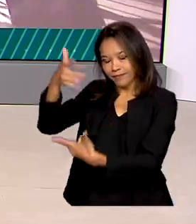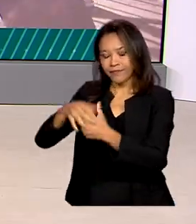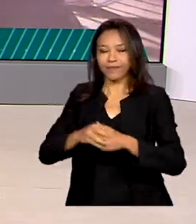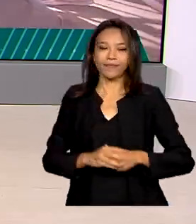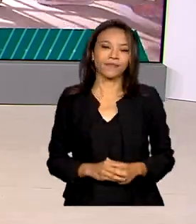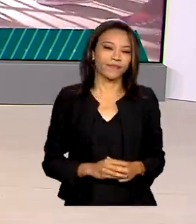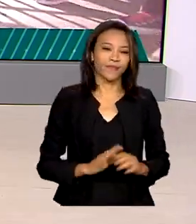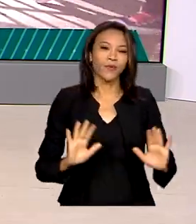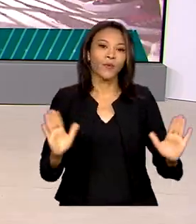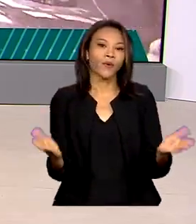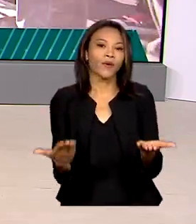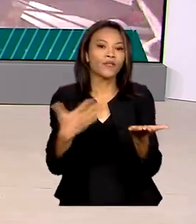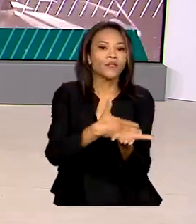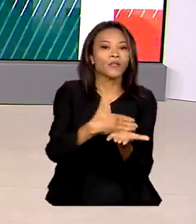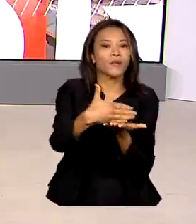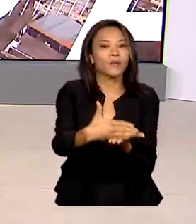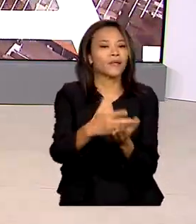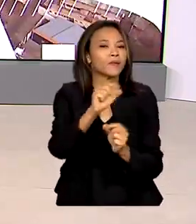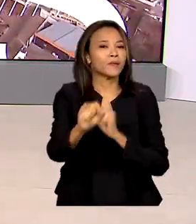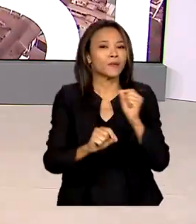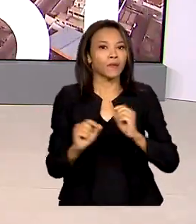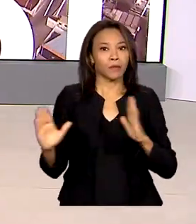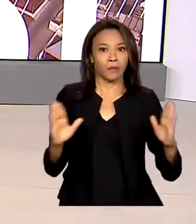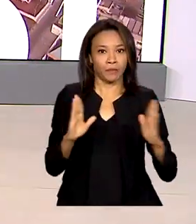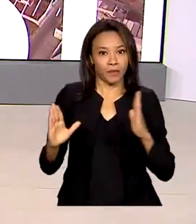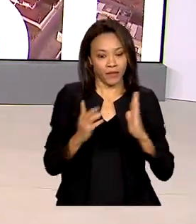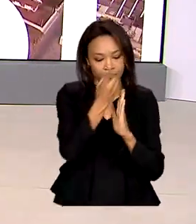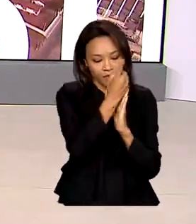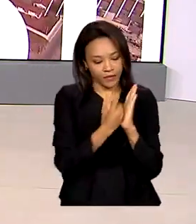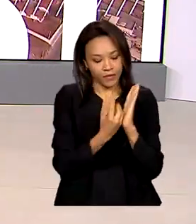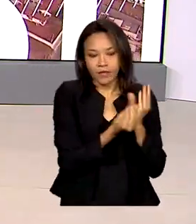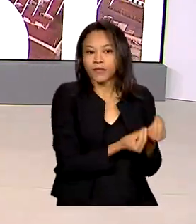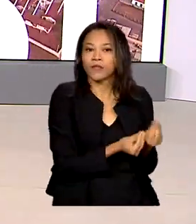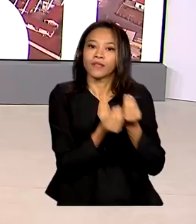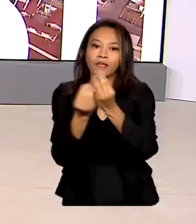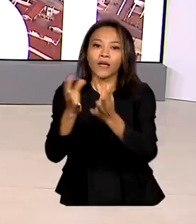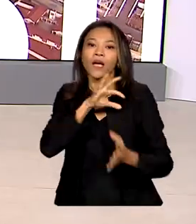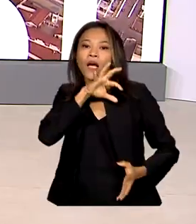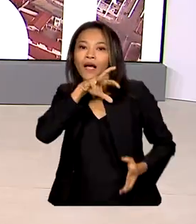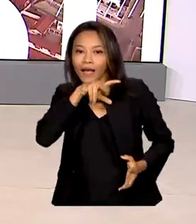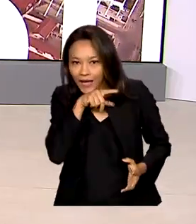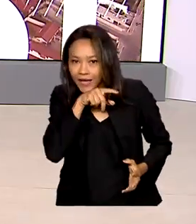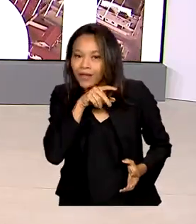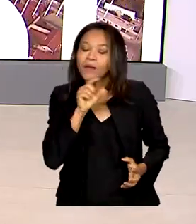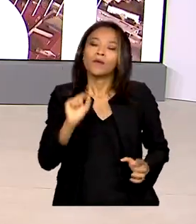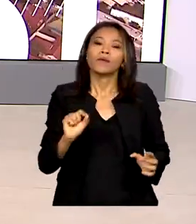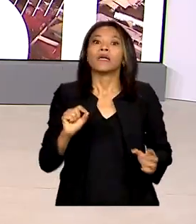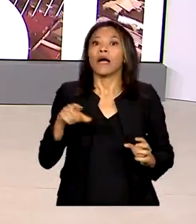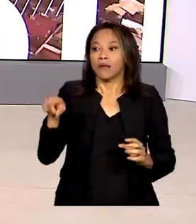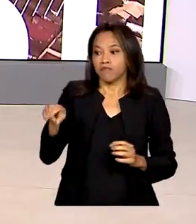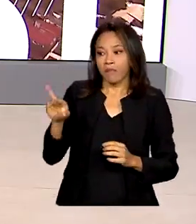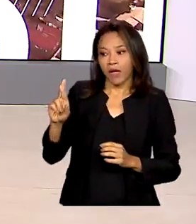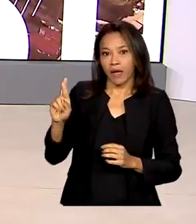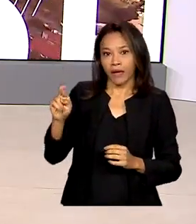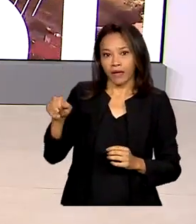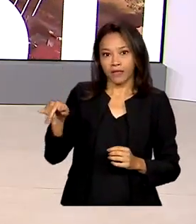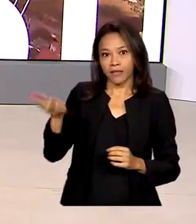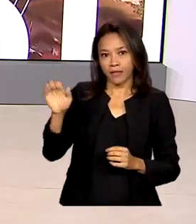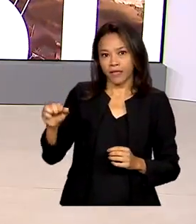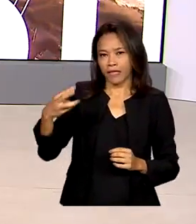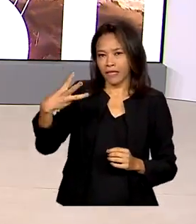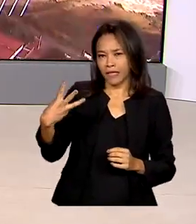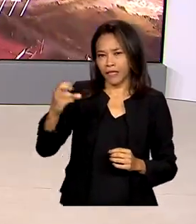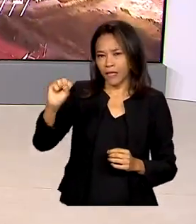Começa hoje o prazo de entrega da Declaração do Imposto de Renda. A Receita estima que mais de 38 milhões de